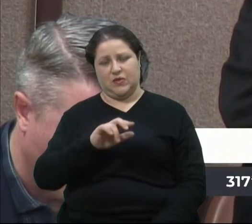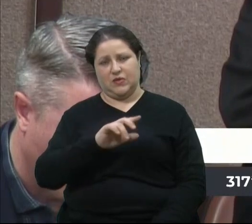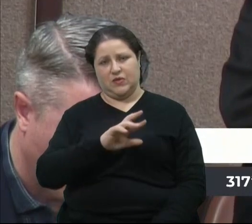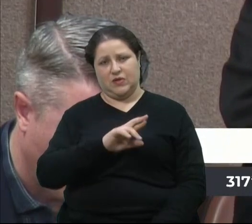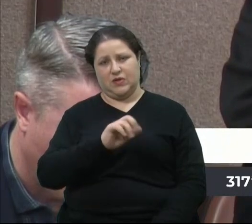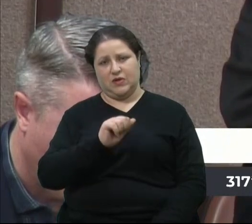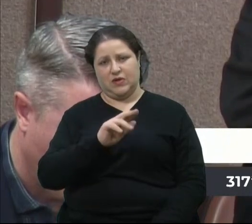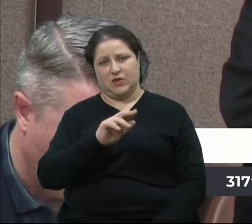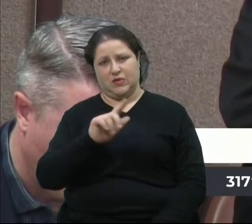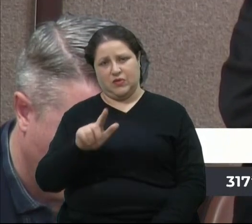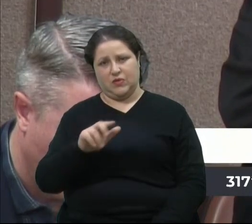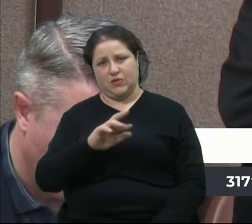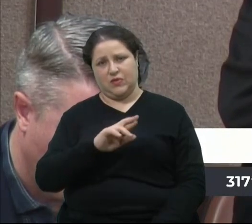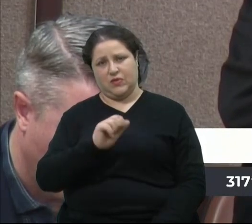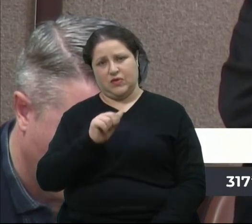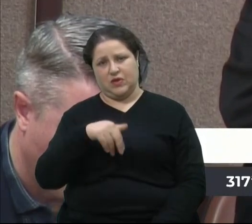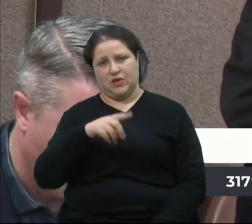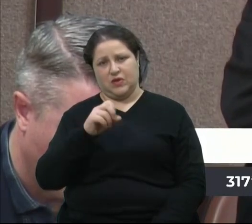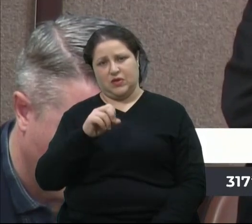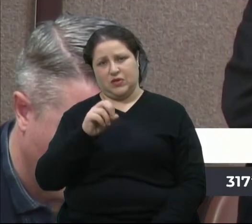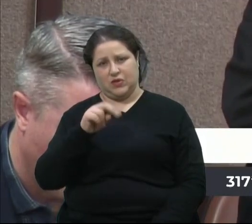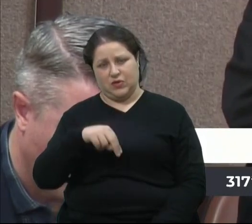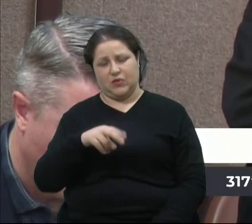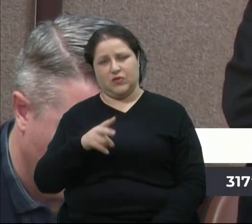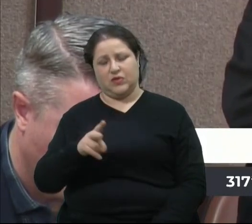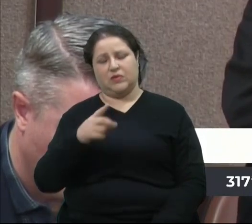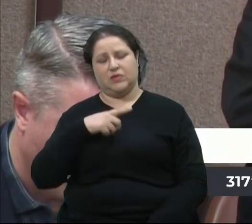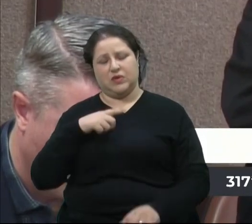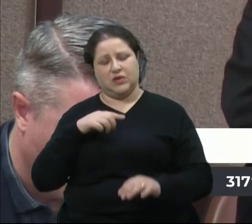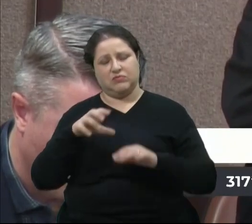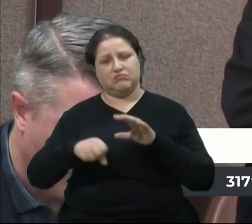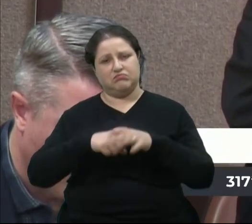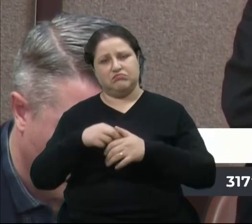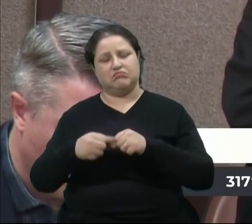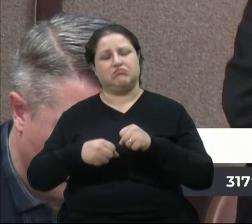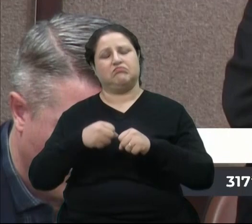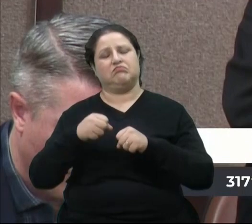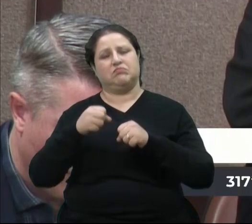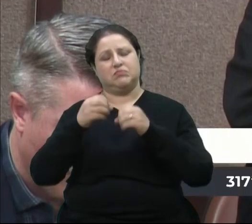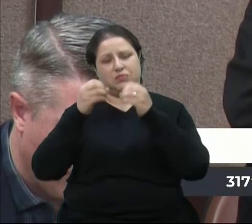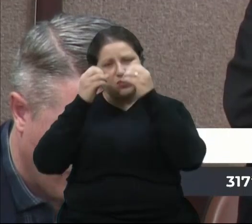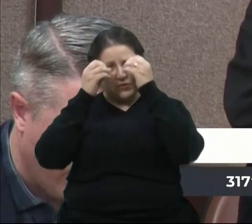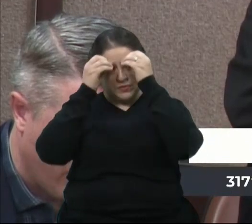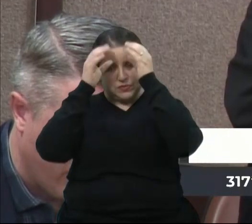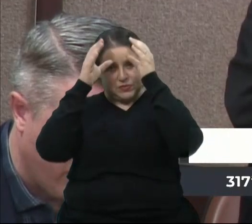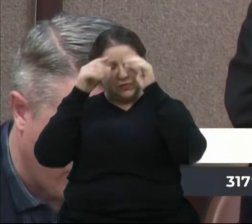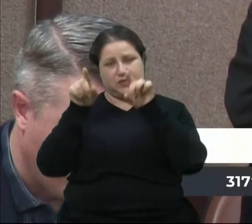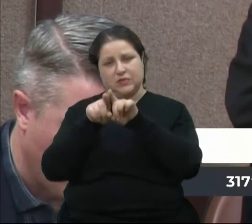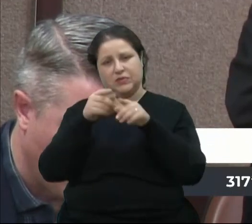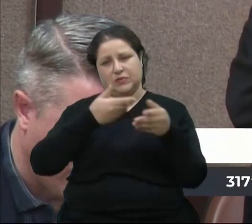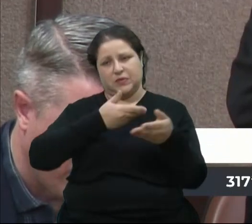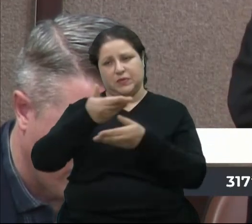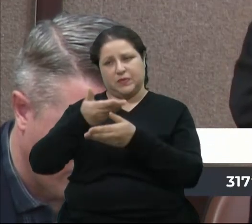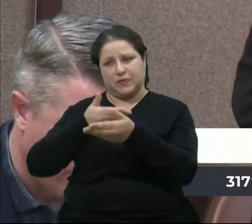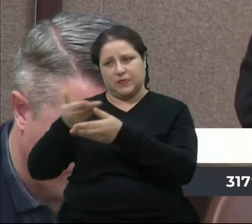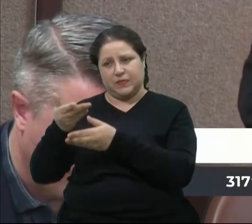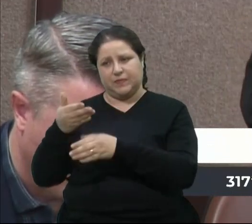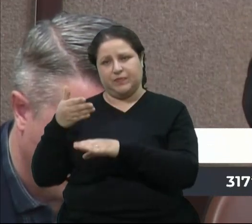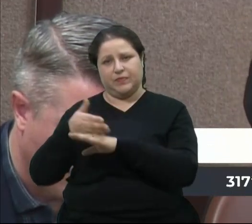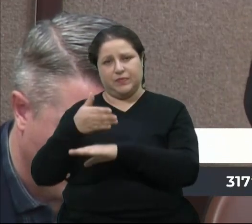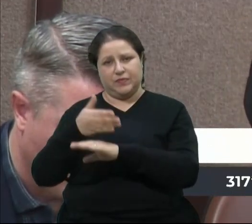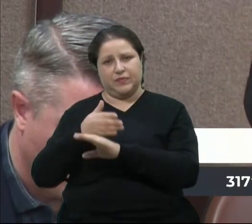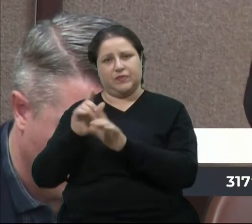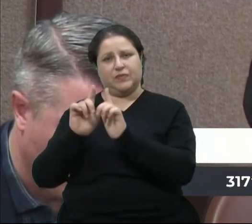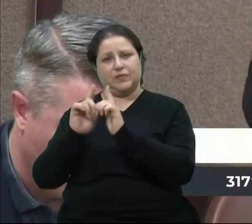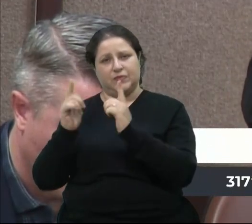busca constante pelo aprimoramento e pelo compartilhamento de conhecimentos. Sua participação em grupos